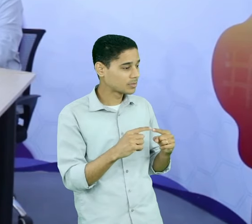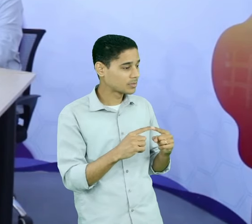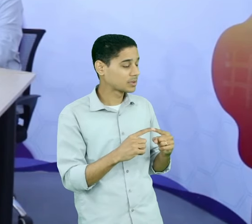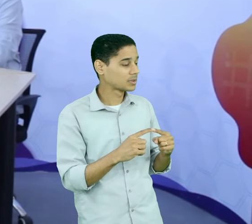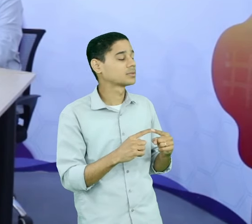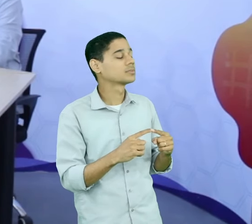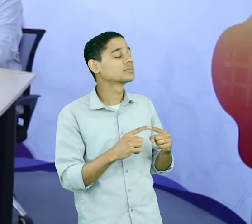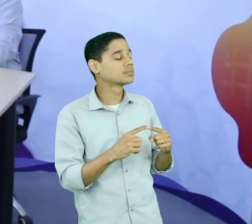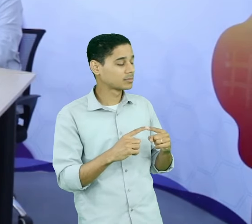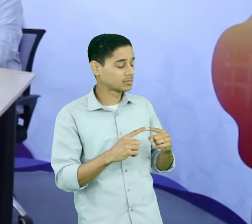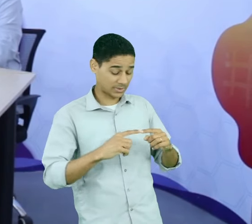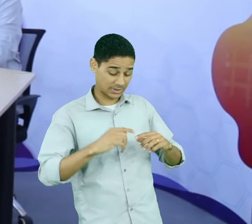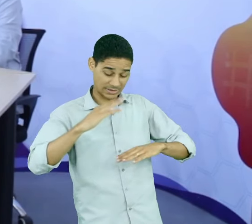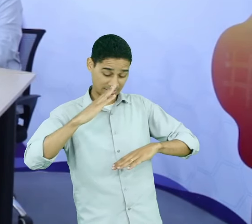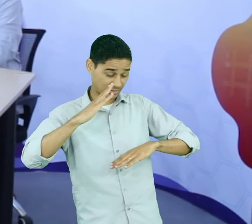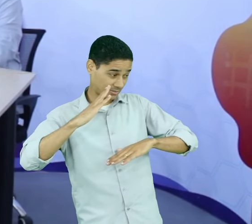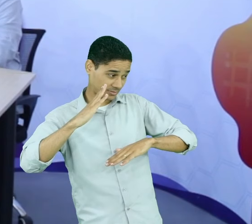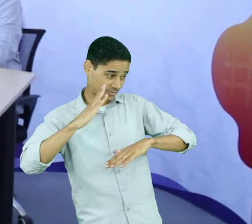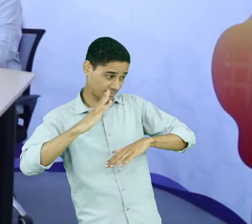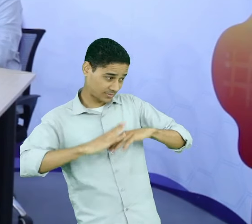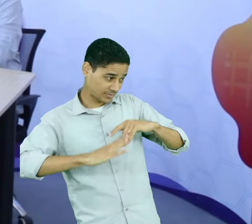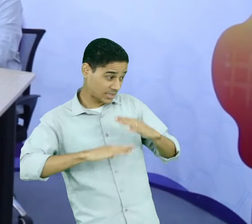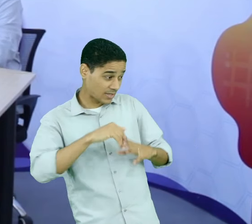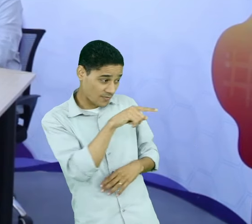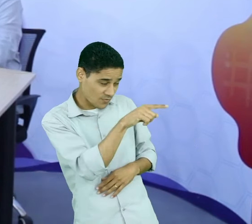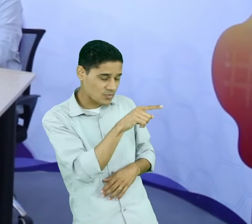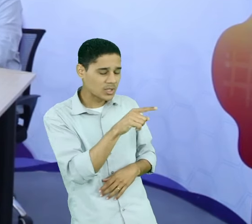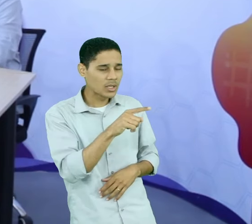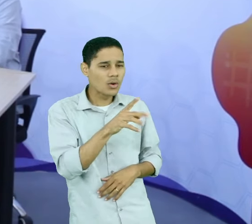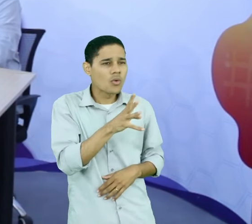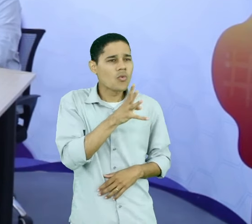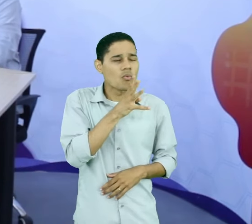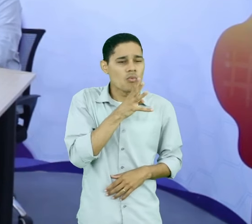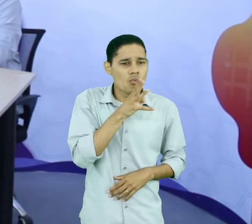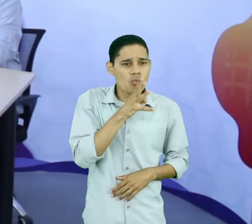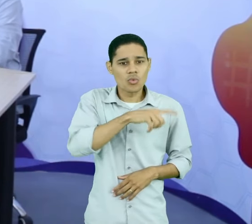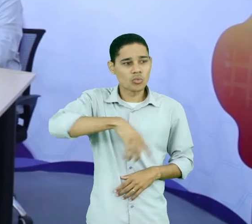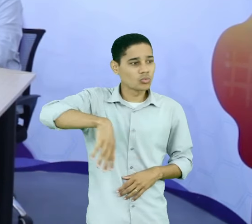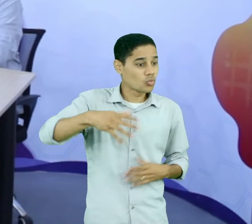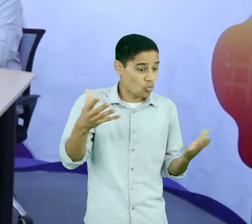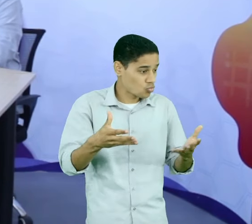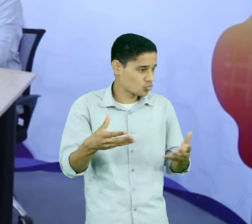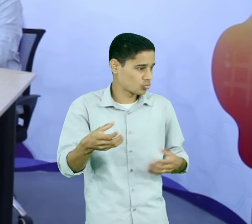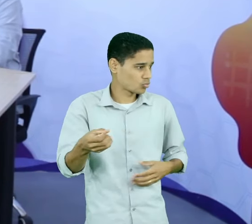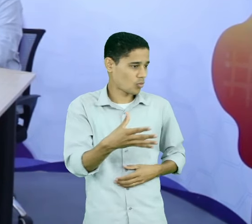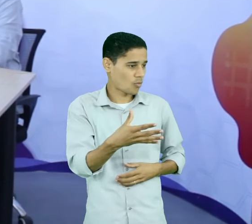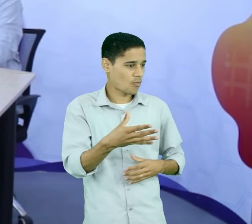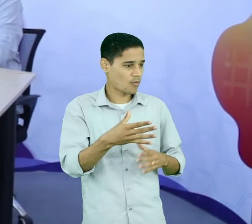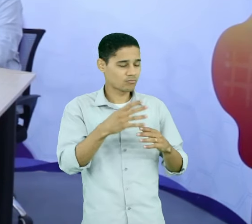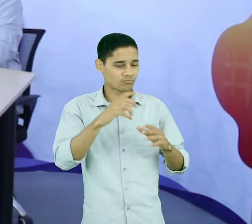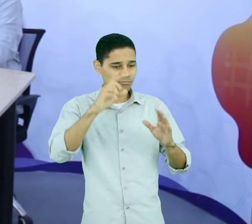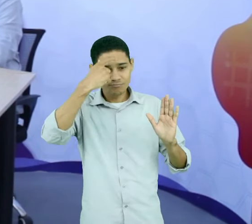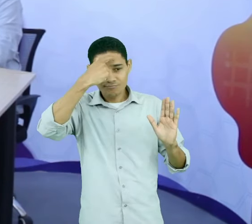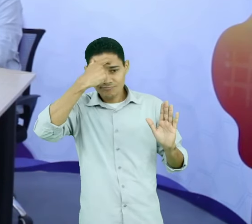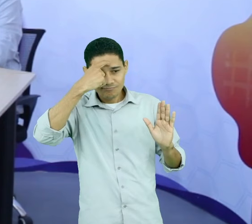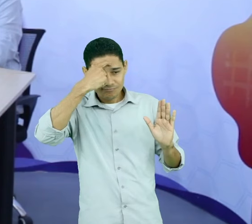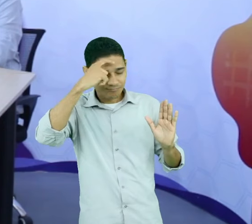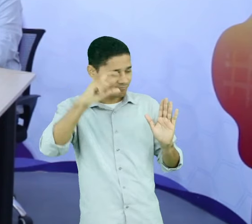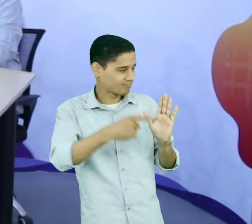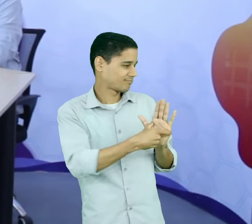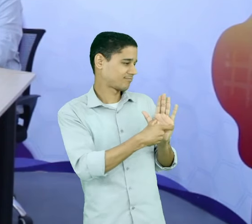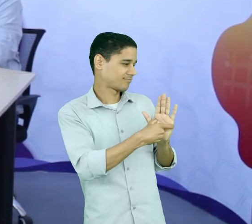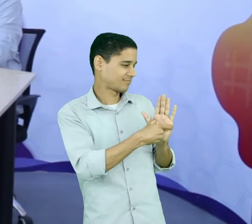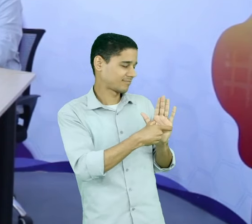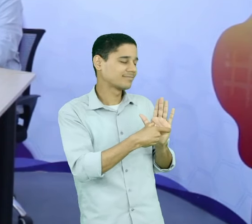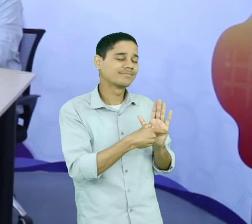ligadas a você entender esse mercado de IA, de inteligência artificial, e você ter